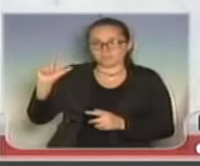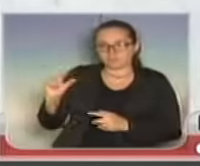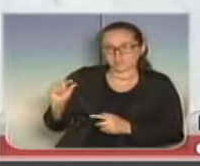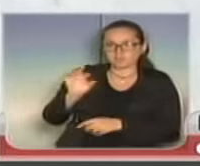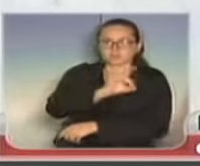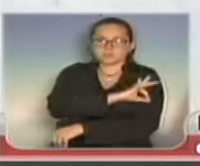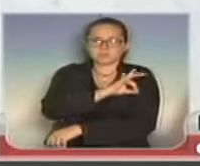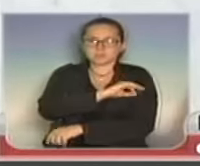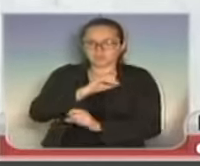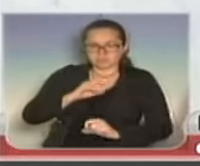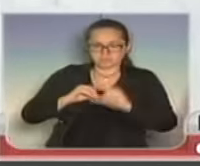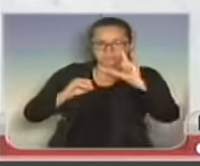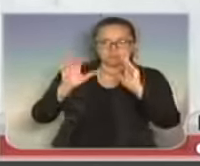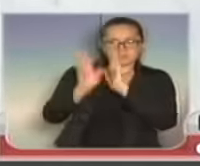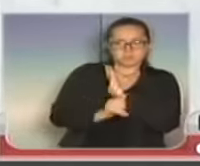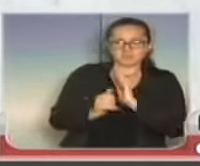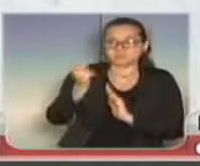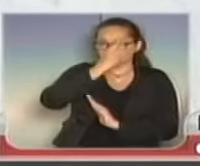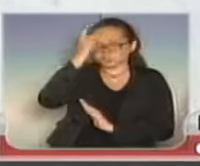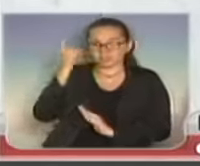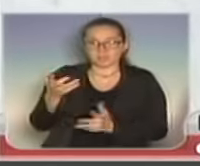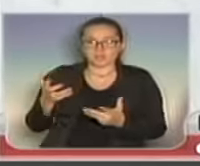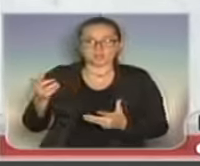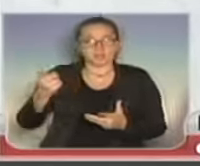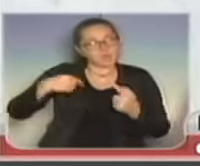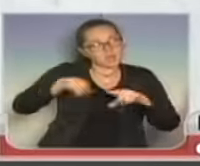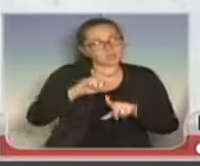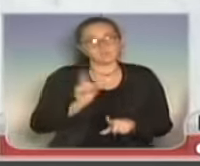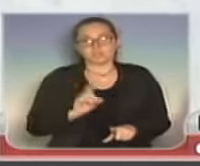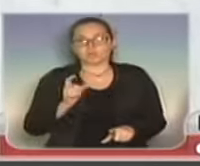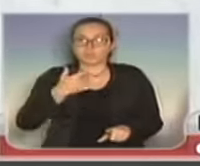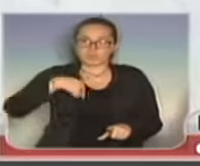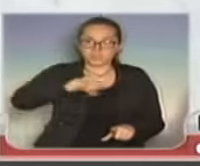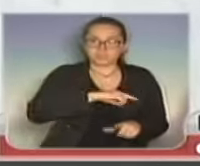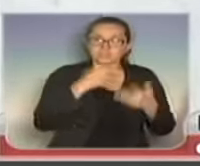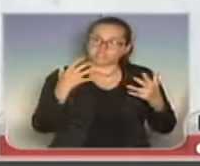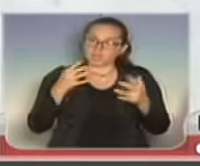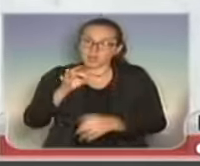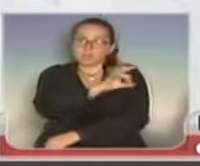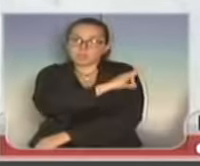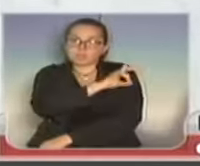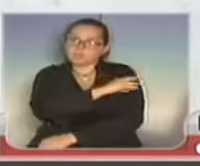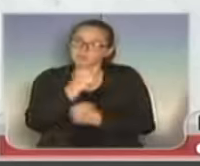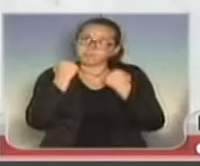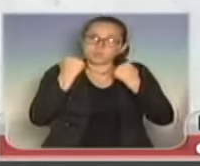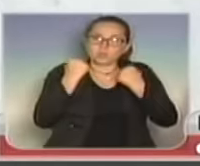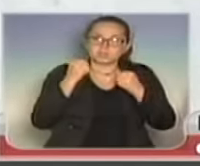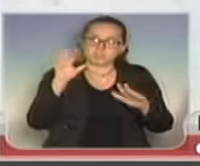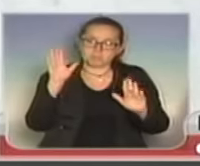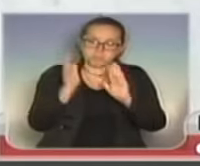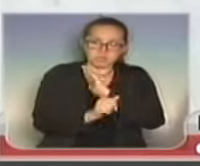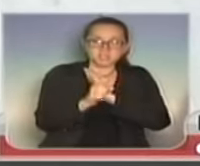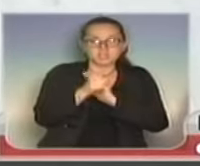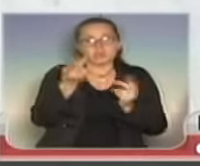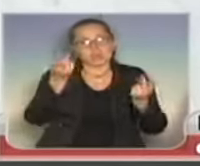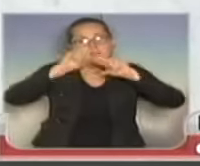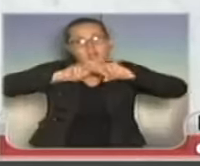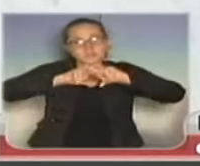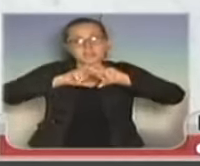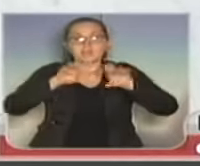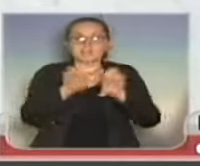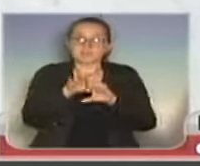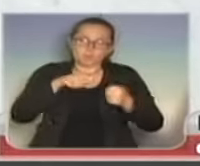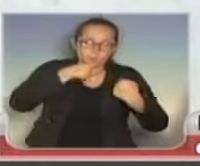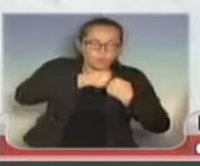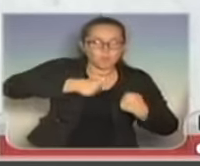mais crime na rua. É isso que esse pessoal quer. Nós não. Nós queremos uma polícia mais forte, bandido na cadeia e um combate